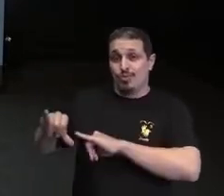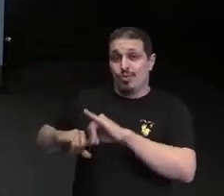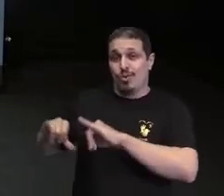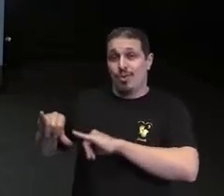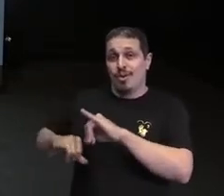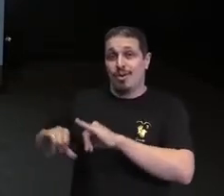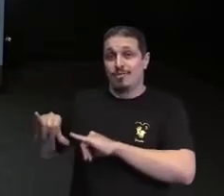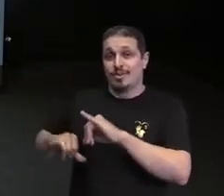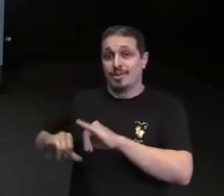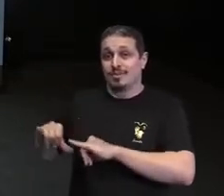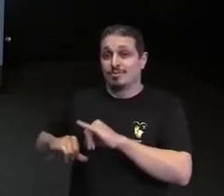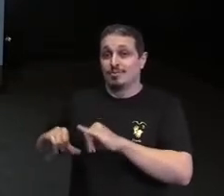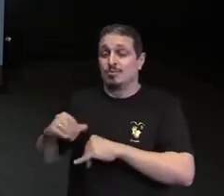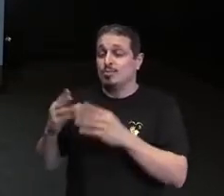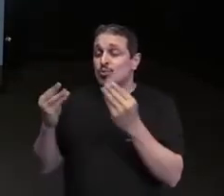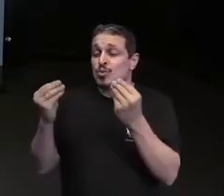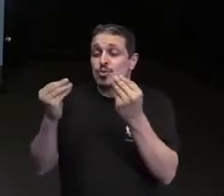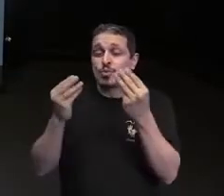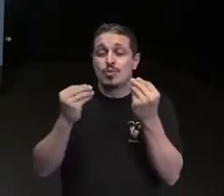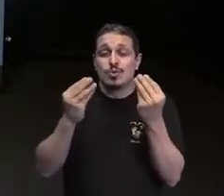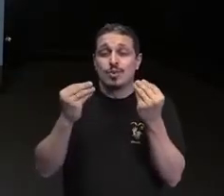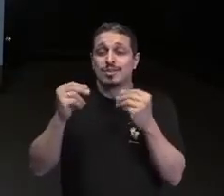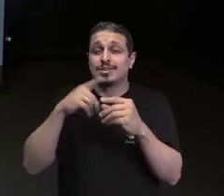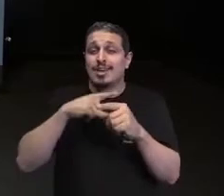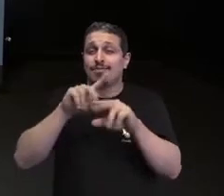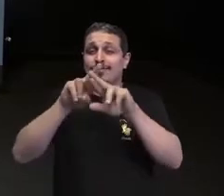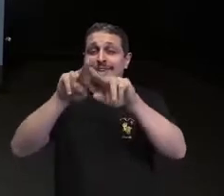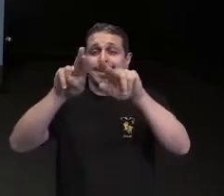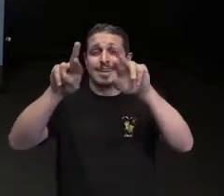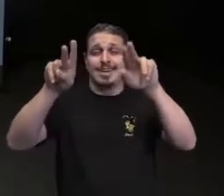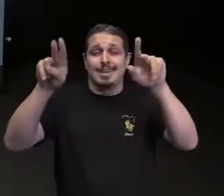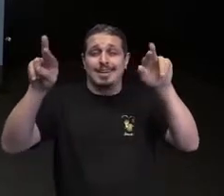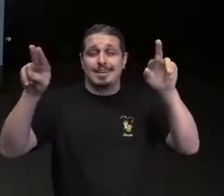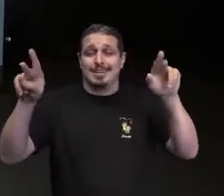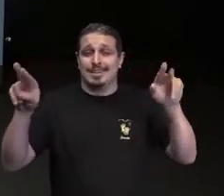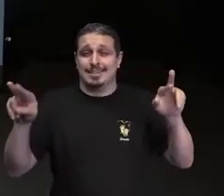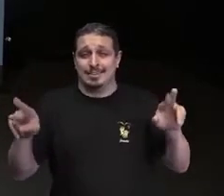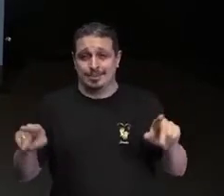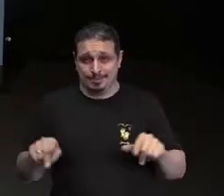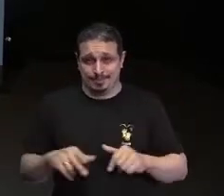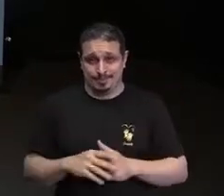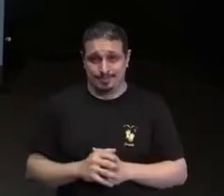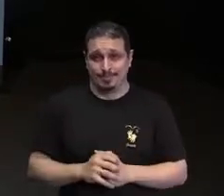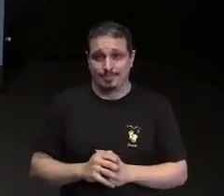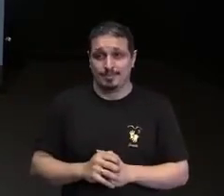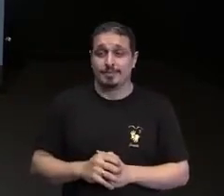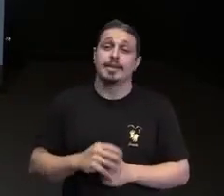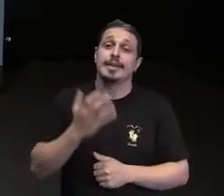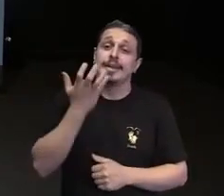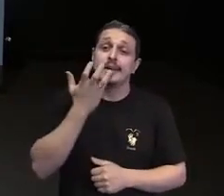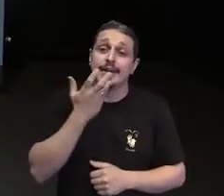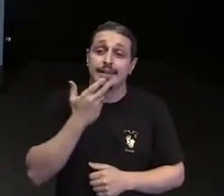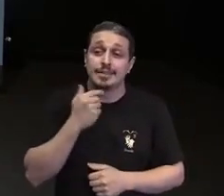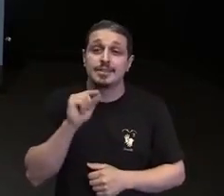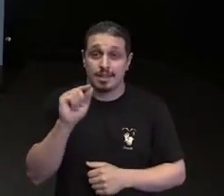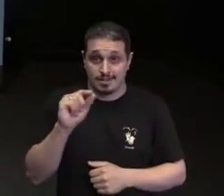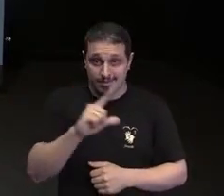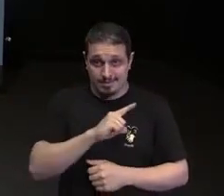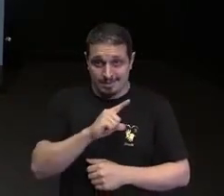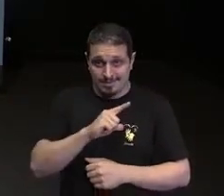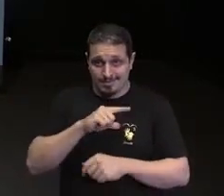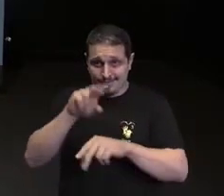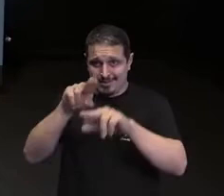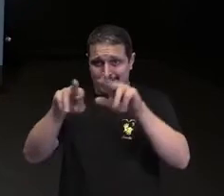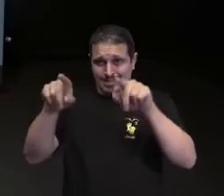diferenças. Essa criança diversa que nós trazemos aqui hoje, ela tem, e essa pessoa